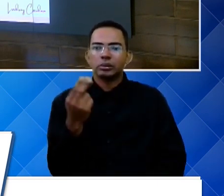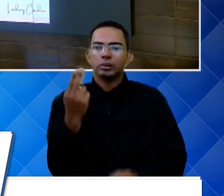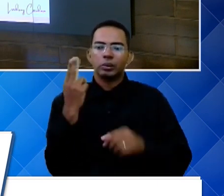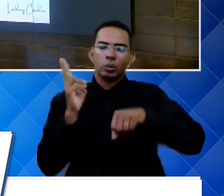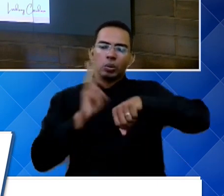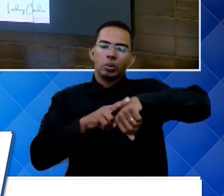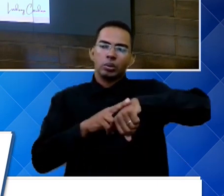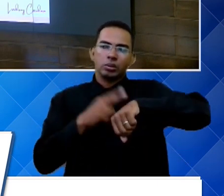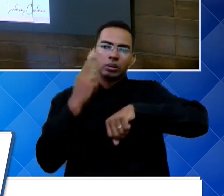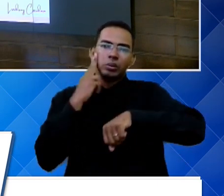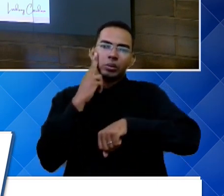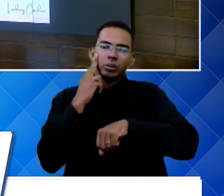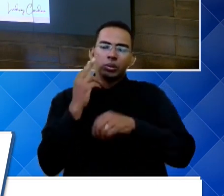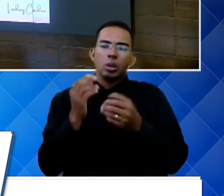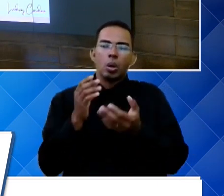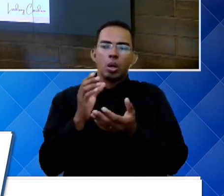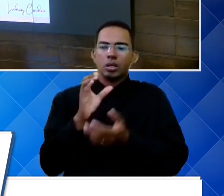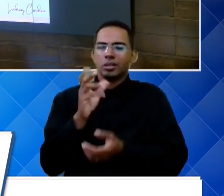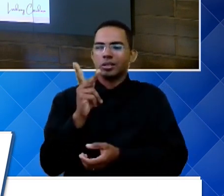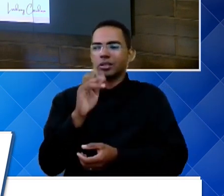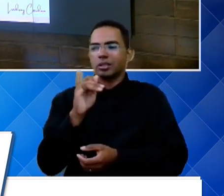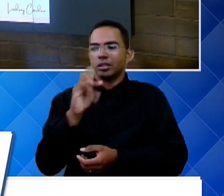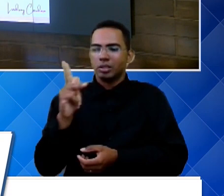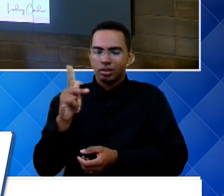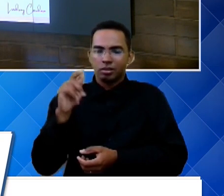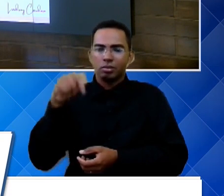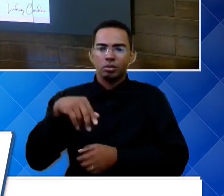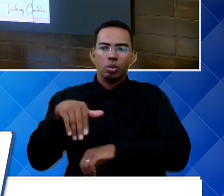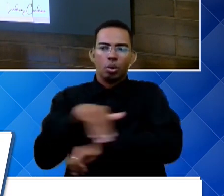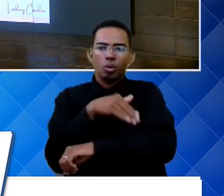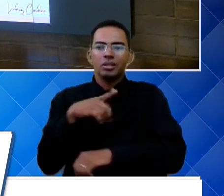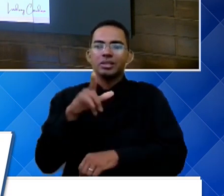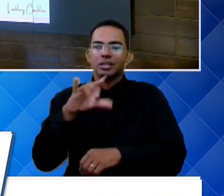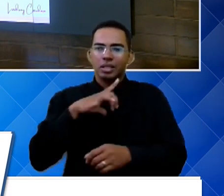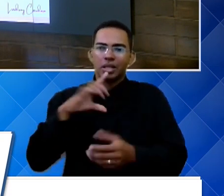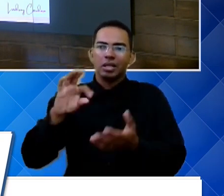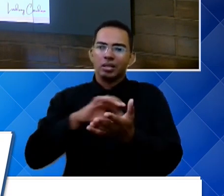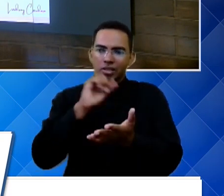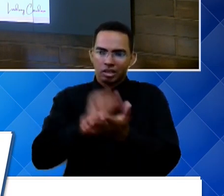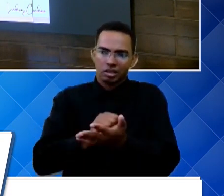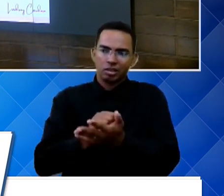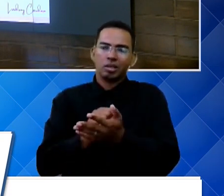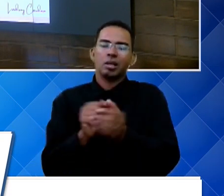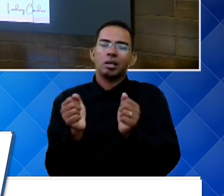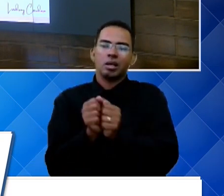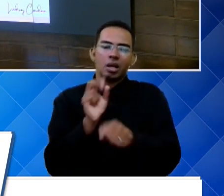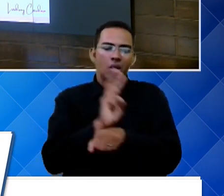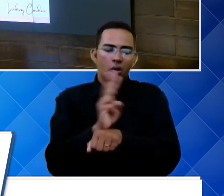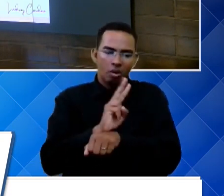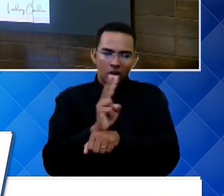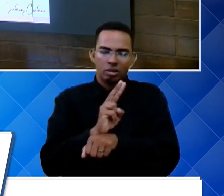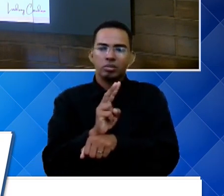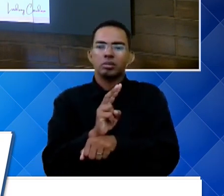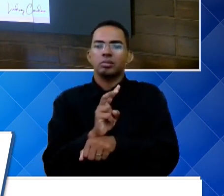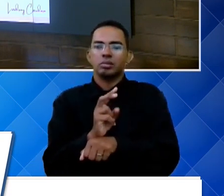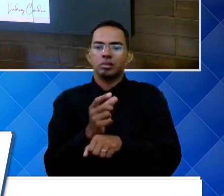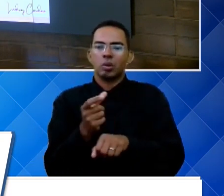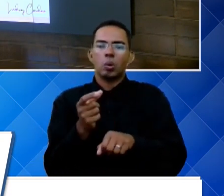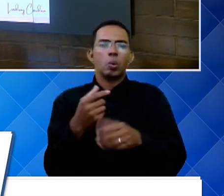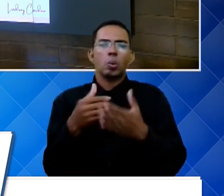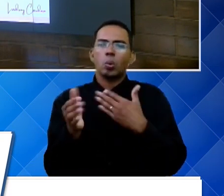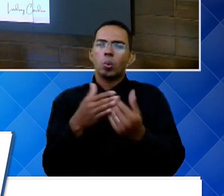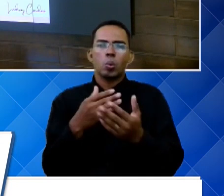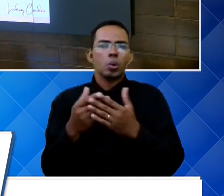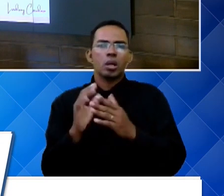pública. Por quê? Porque o animal Tano, tendo o cadastro dele junto à vigilância sanitária, com o microchip, qualquer coisa